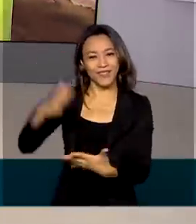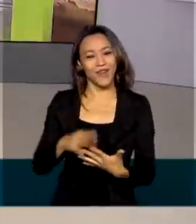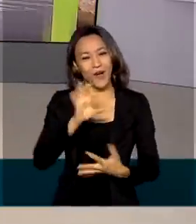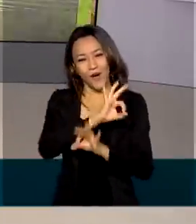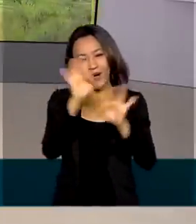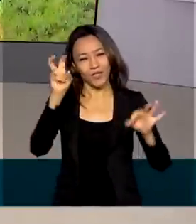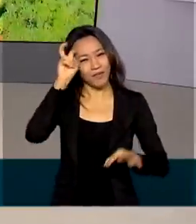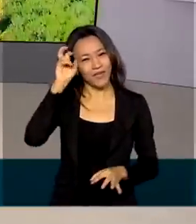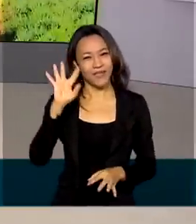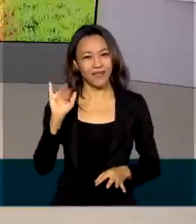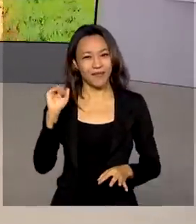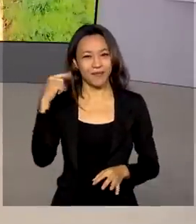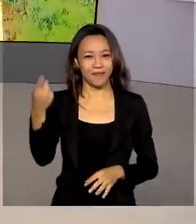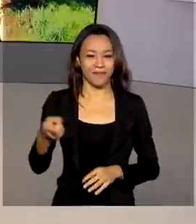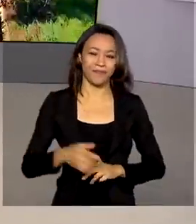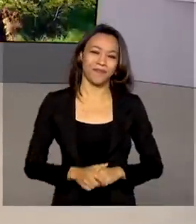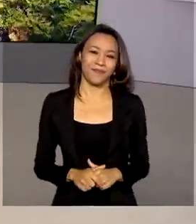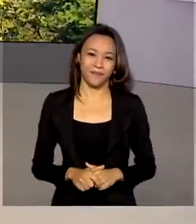para você e até a próxima!